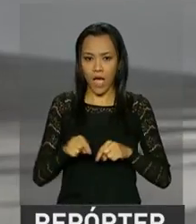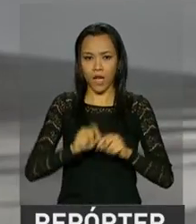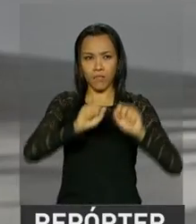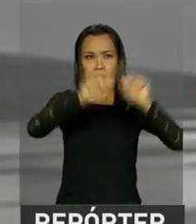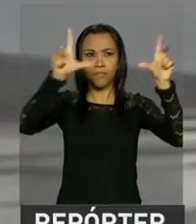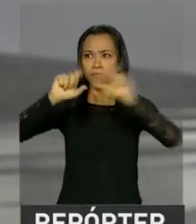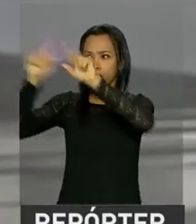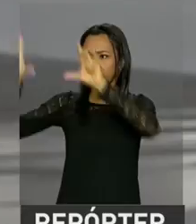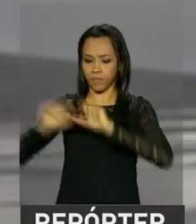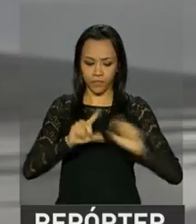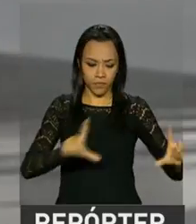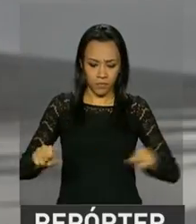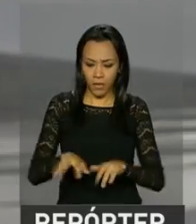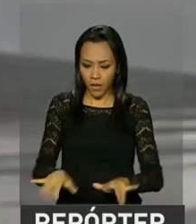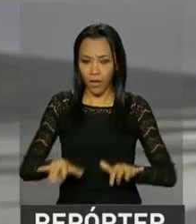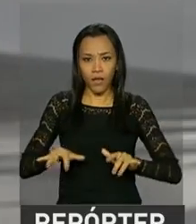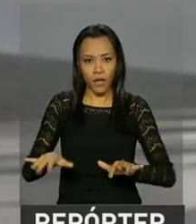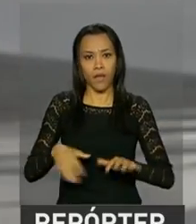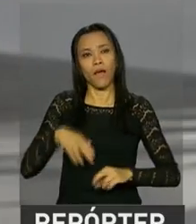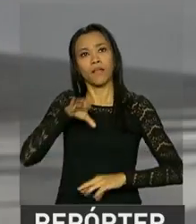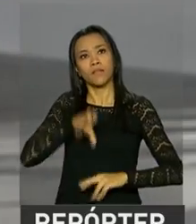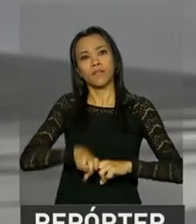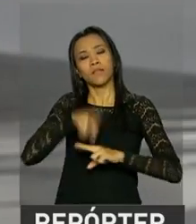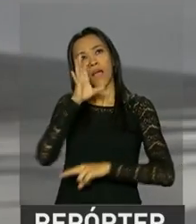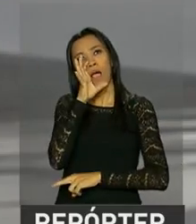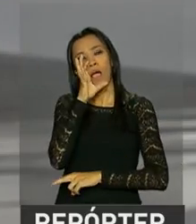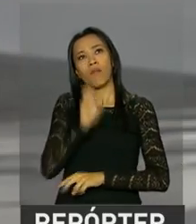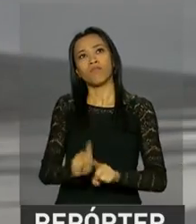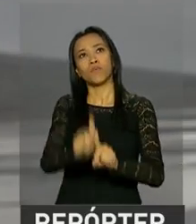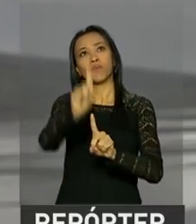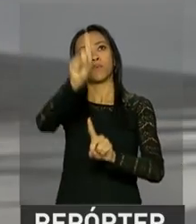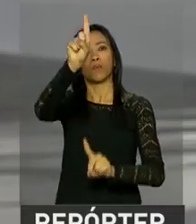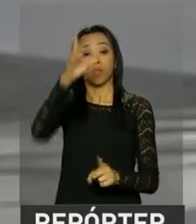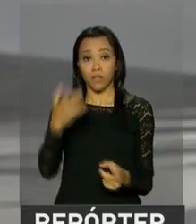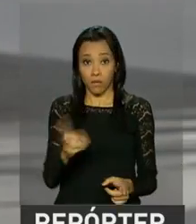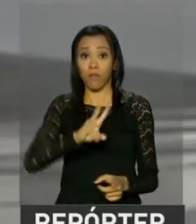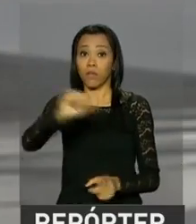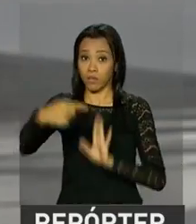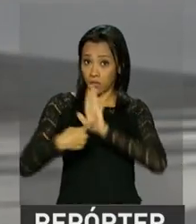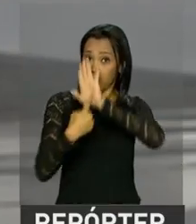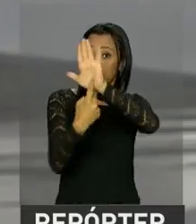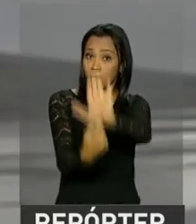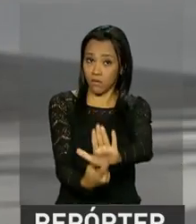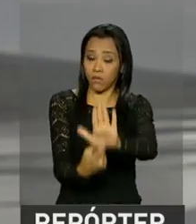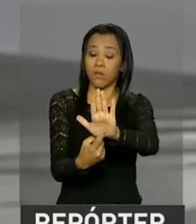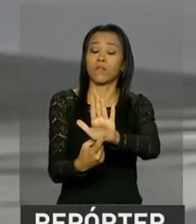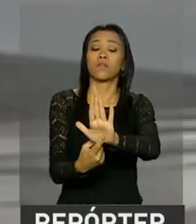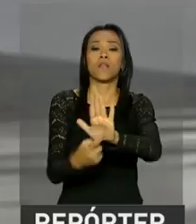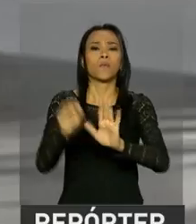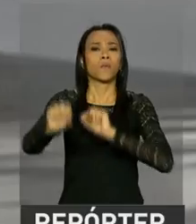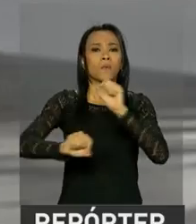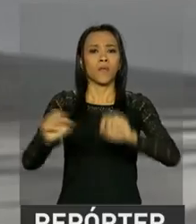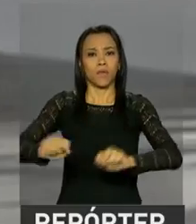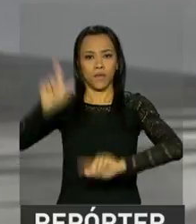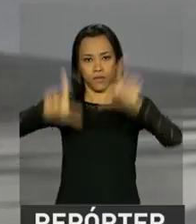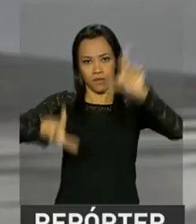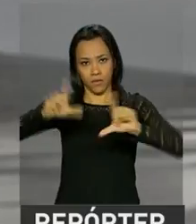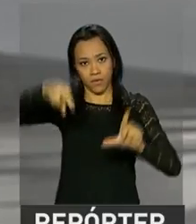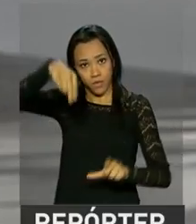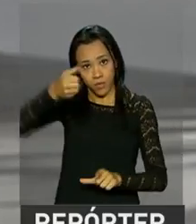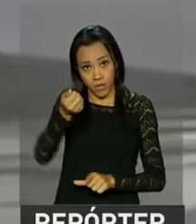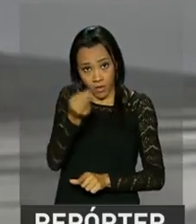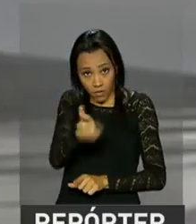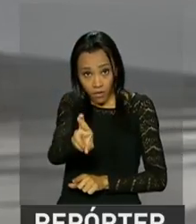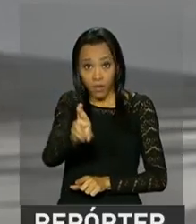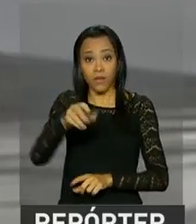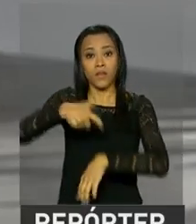Operações Aeroespaciais aqui em Brasília. O evento vai ser transmitido ao vivo pela TV NBR a